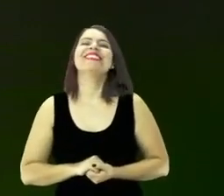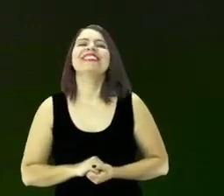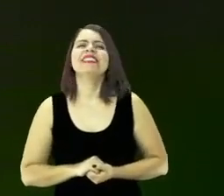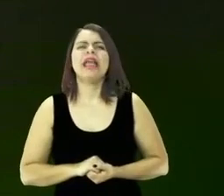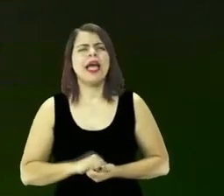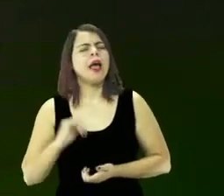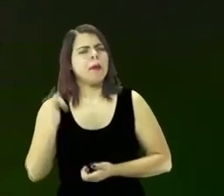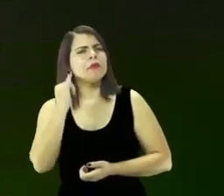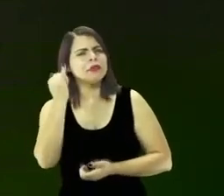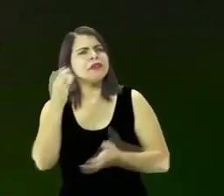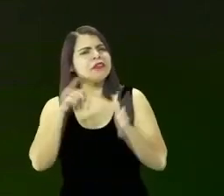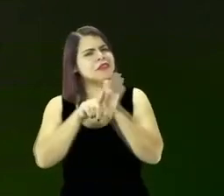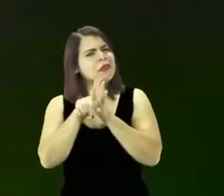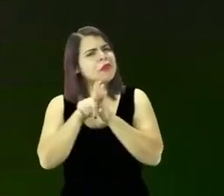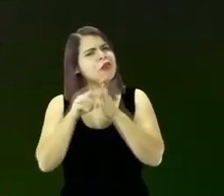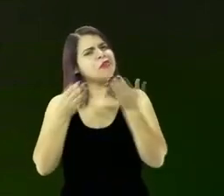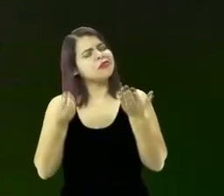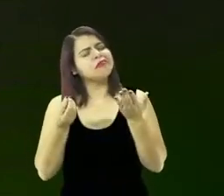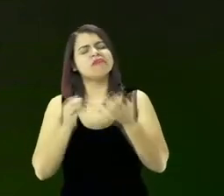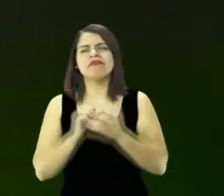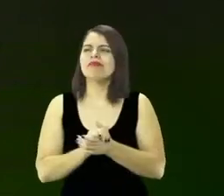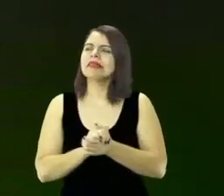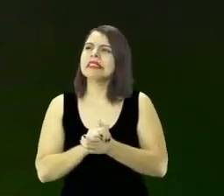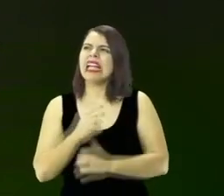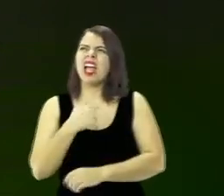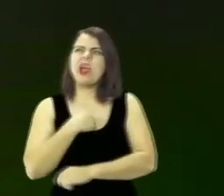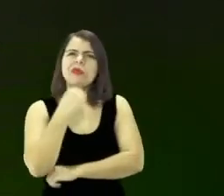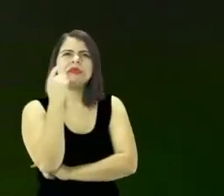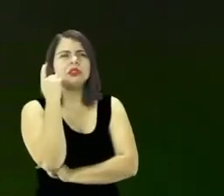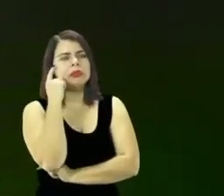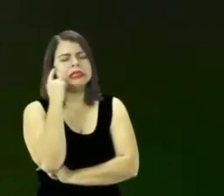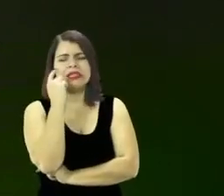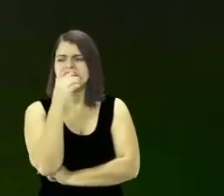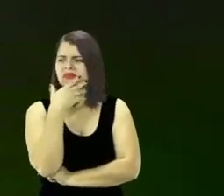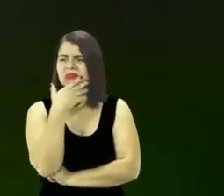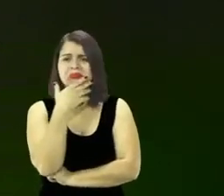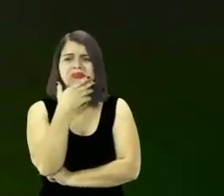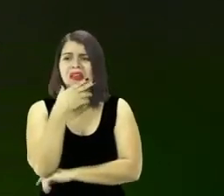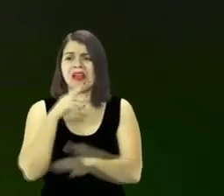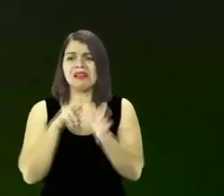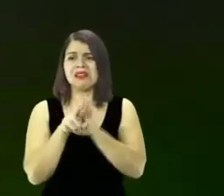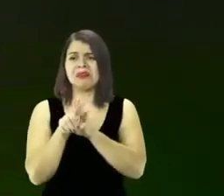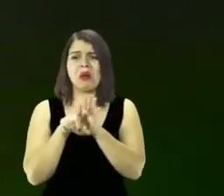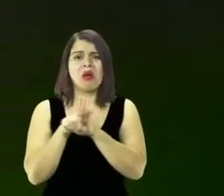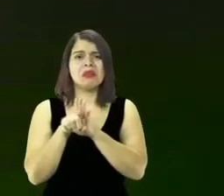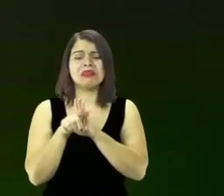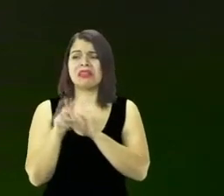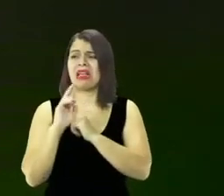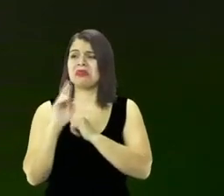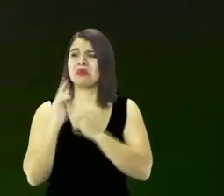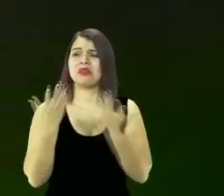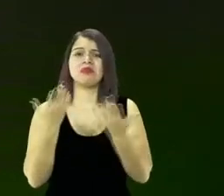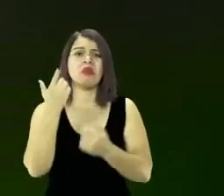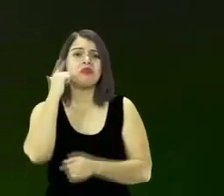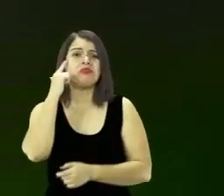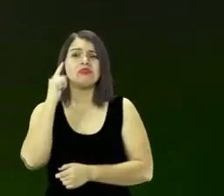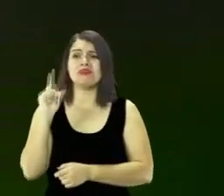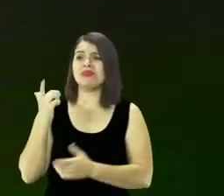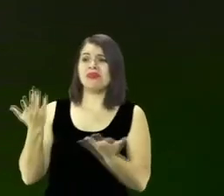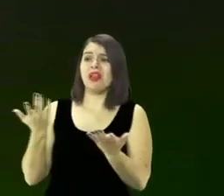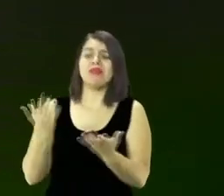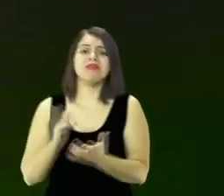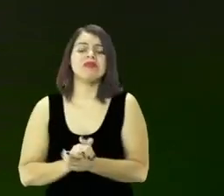Interessante essa pergunta, porque você pode dizer assim, poxa, eu nem sei responder porque eu não sei. E se tiver? Por isso que nós precisamos